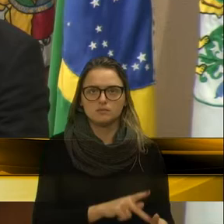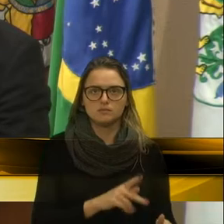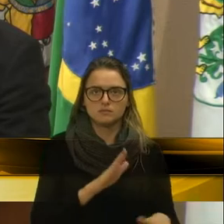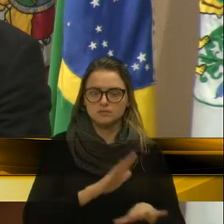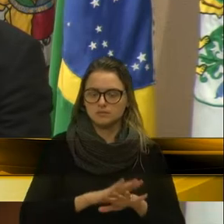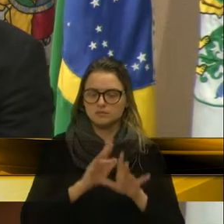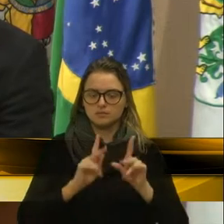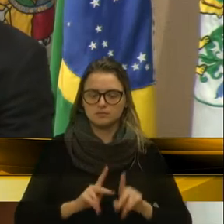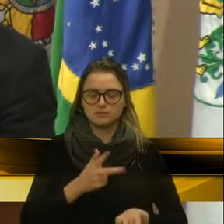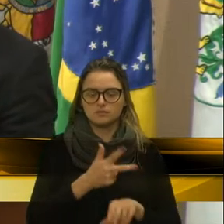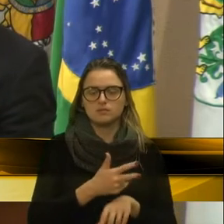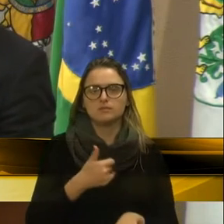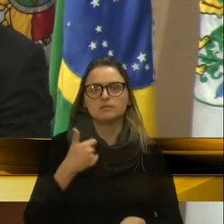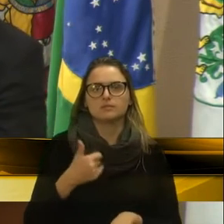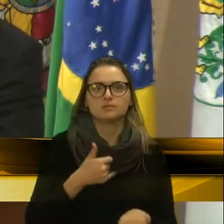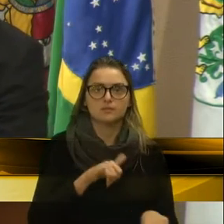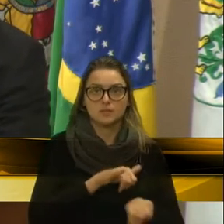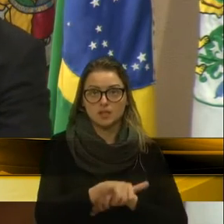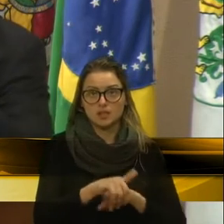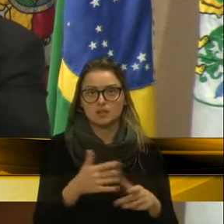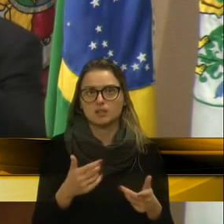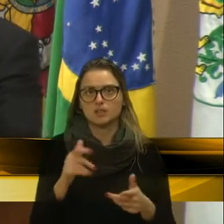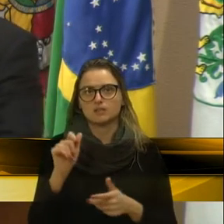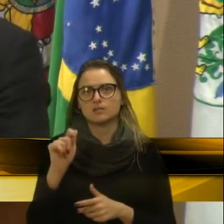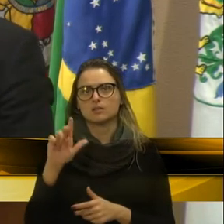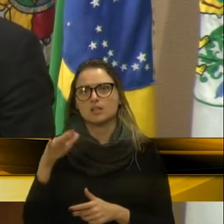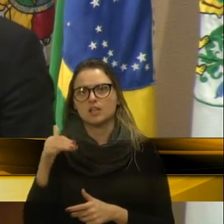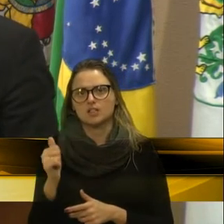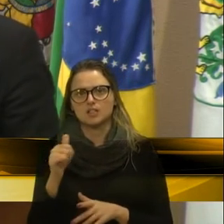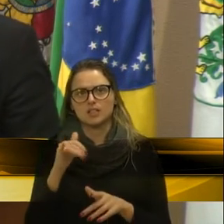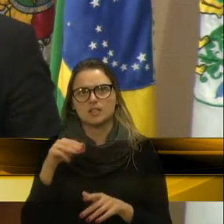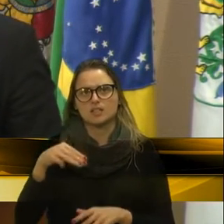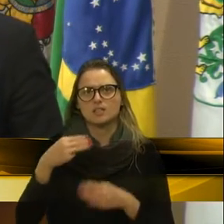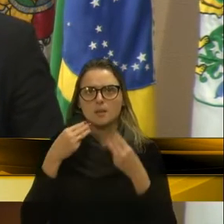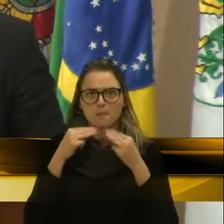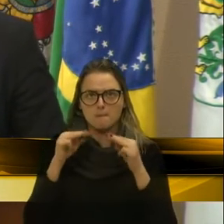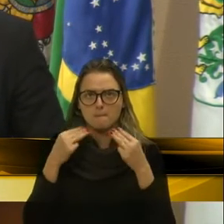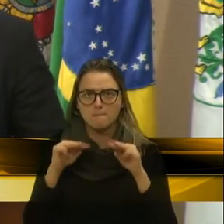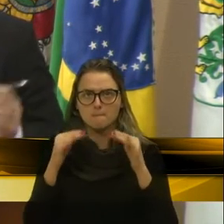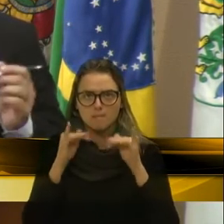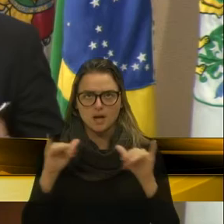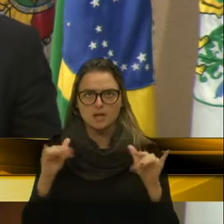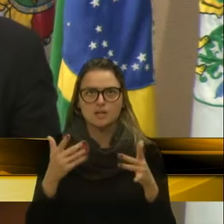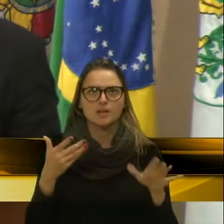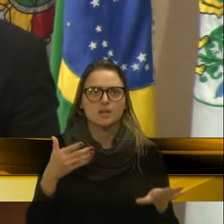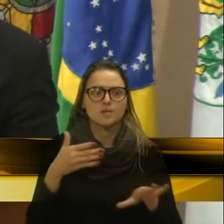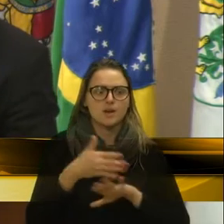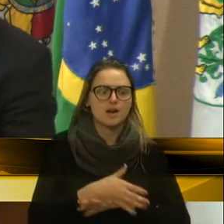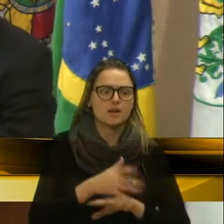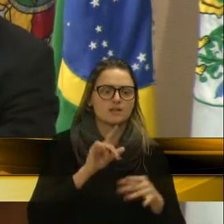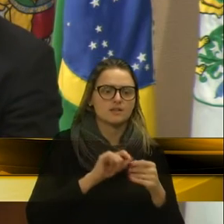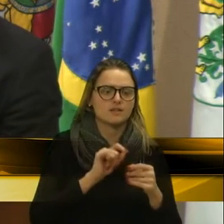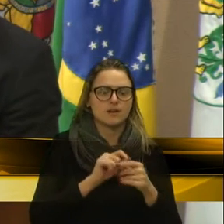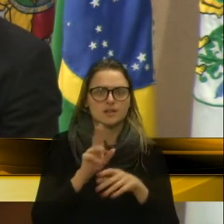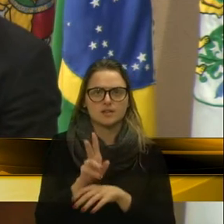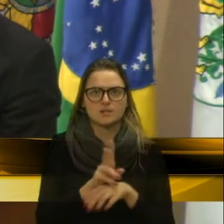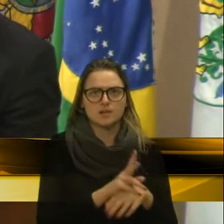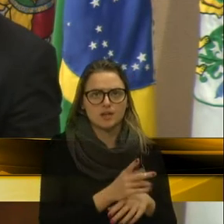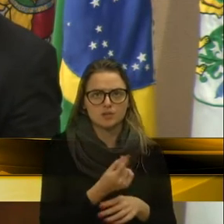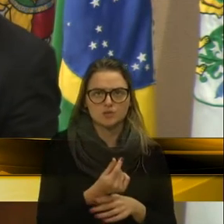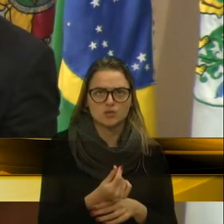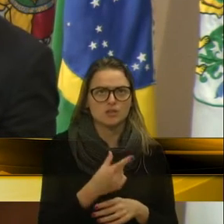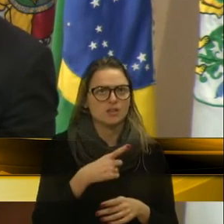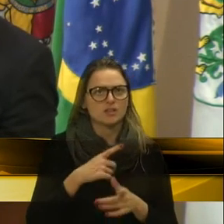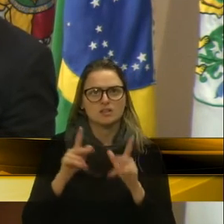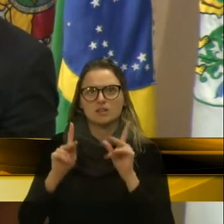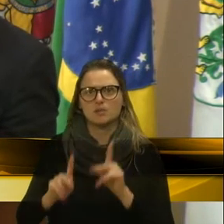essas agências de marketing fazendo assédio aos idosos para que eles entrem em financiamentos. Enfim, tem idosos